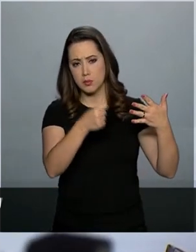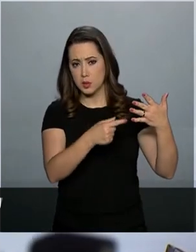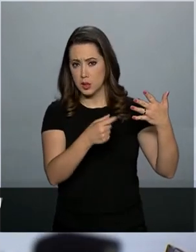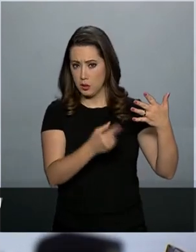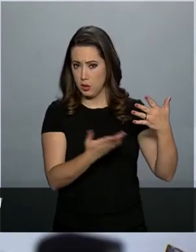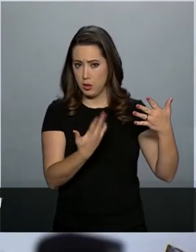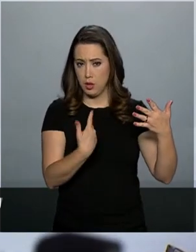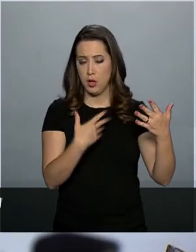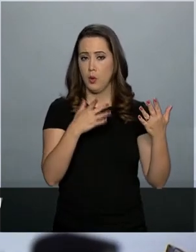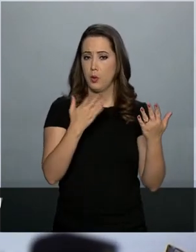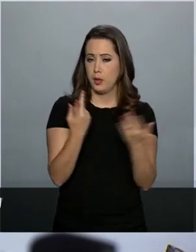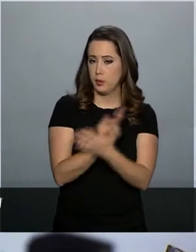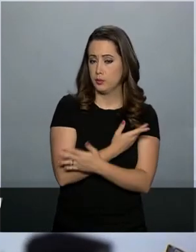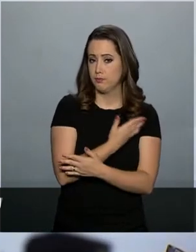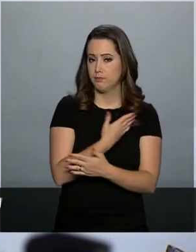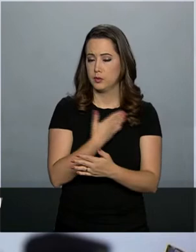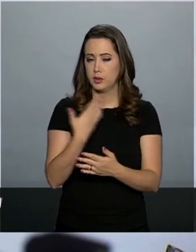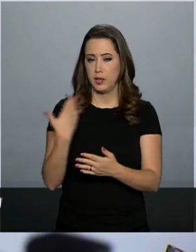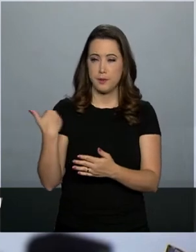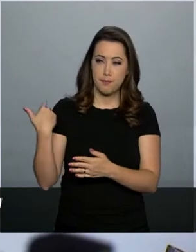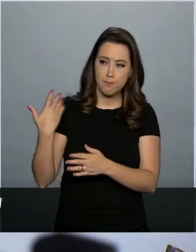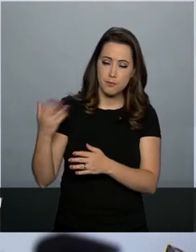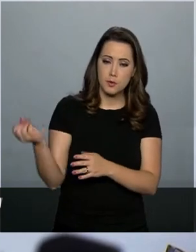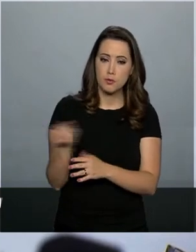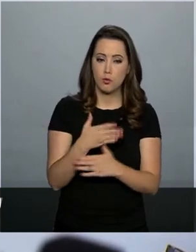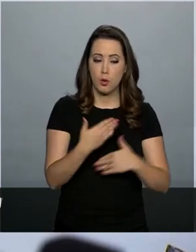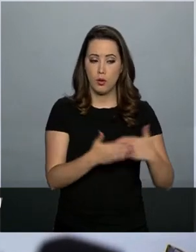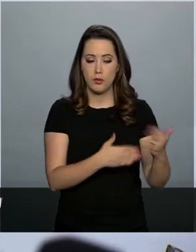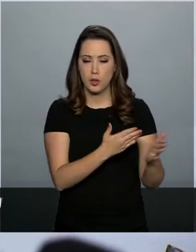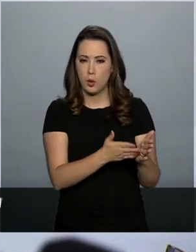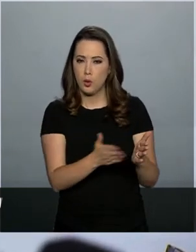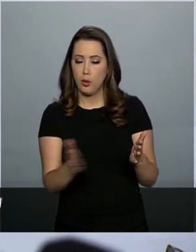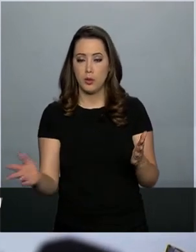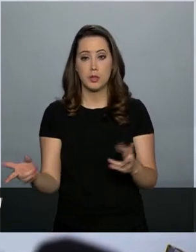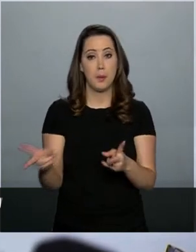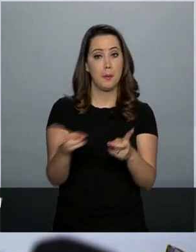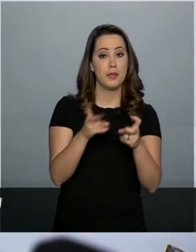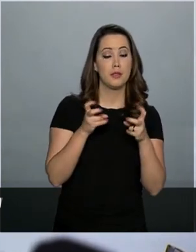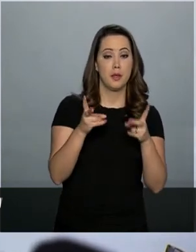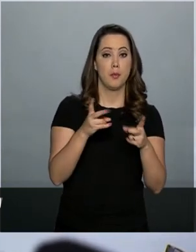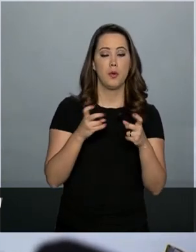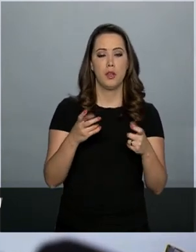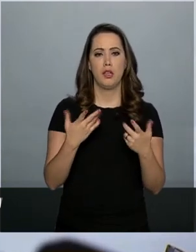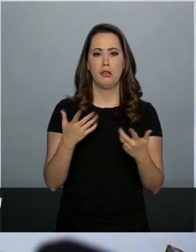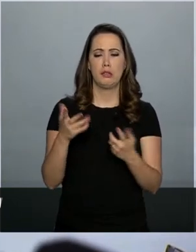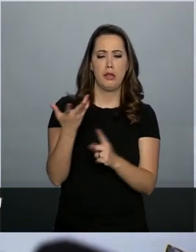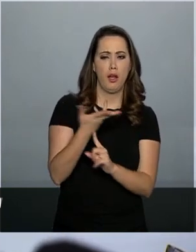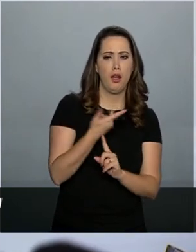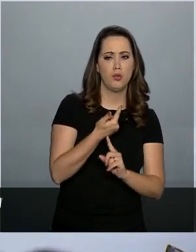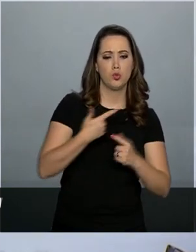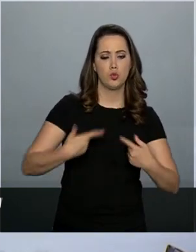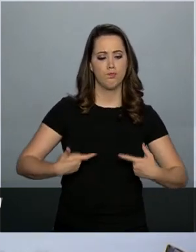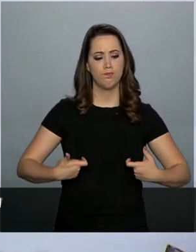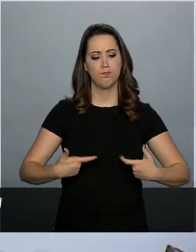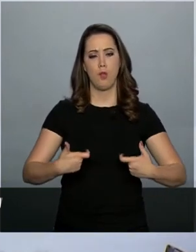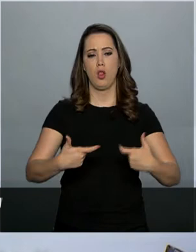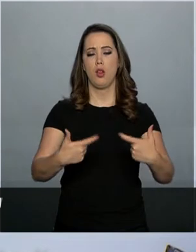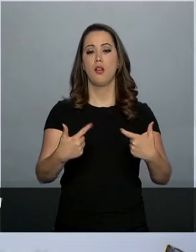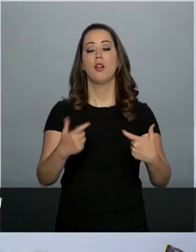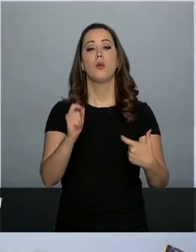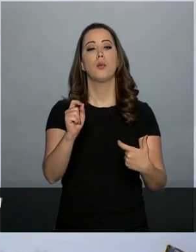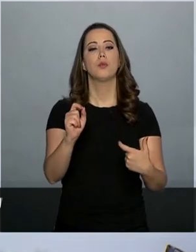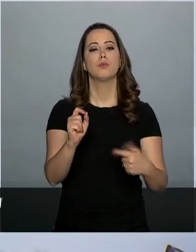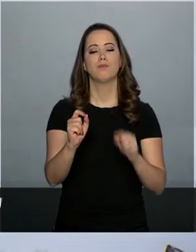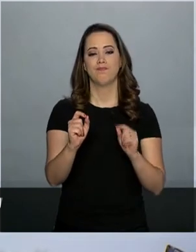contemporâneo, percebe-se que a arte da guerra foi e continua sendo, de fato,